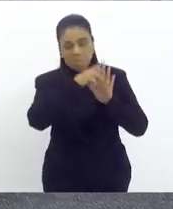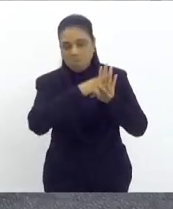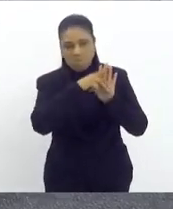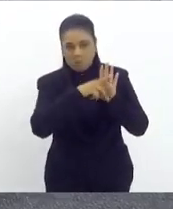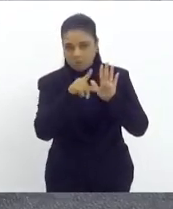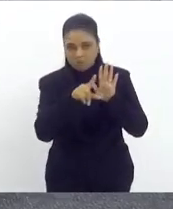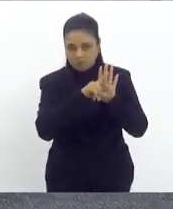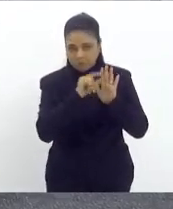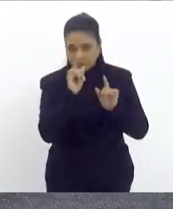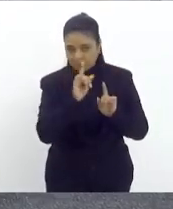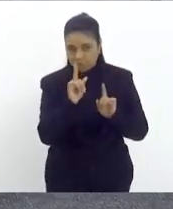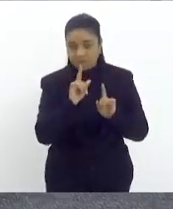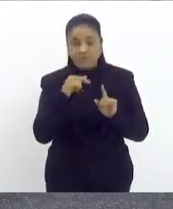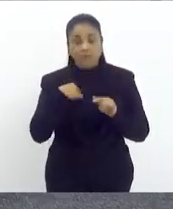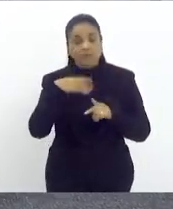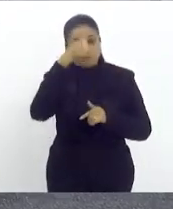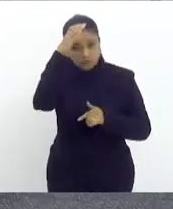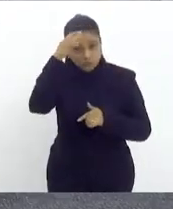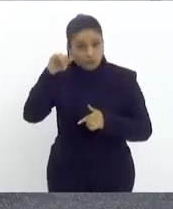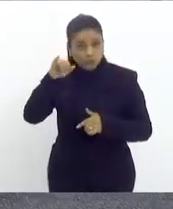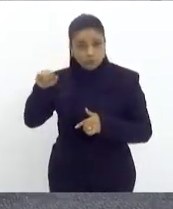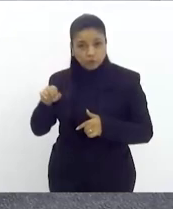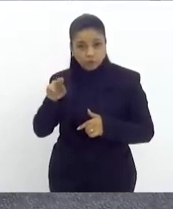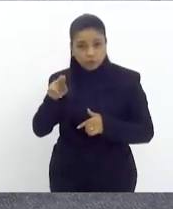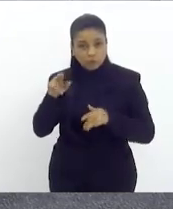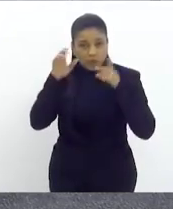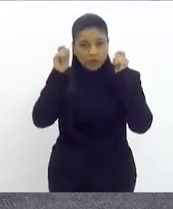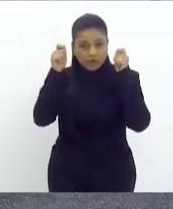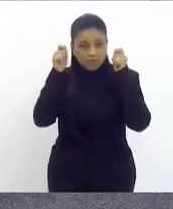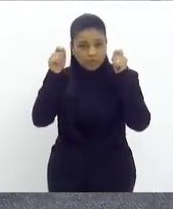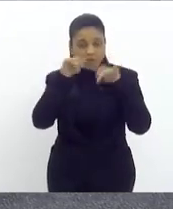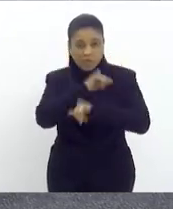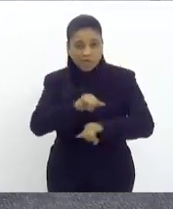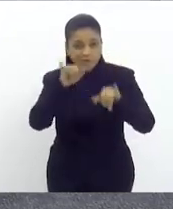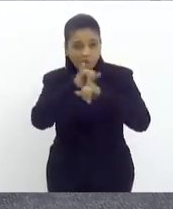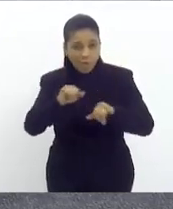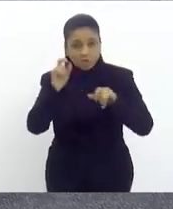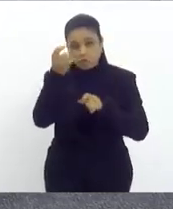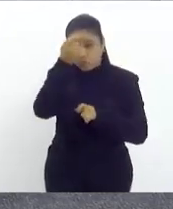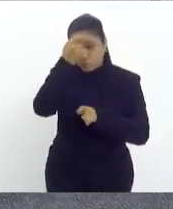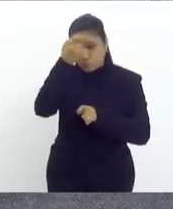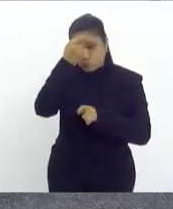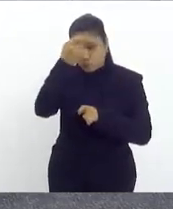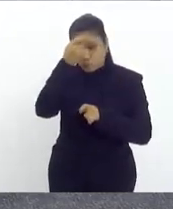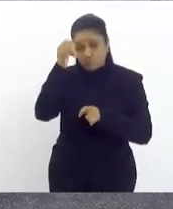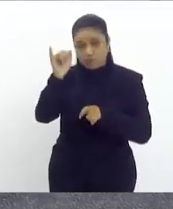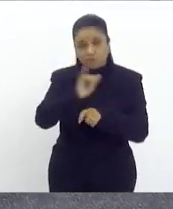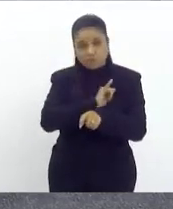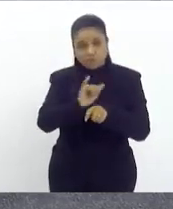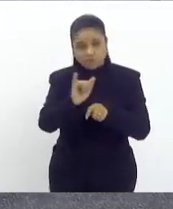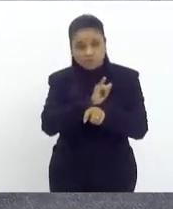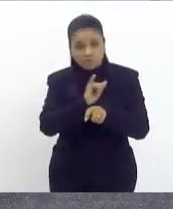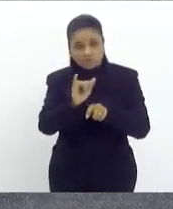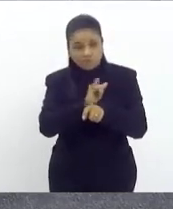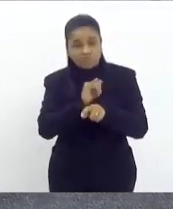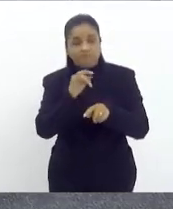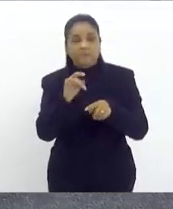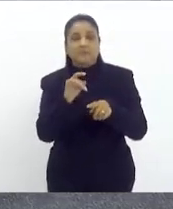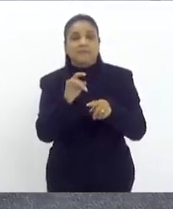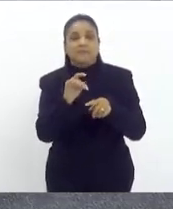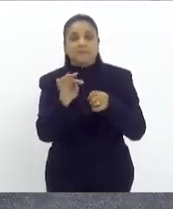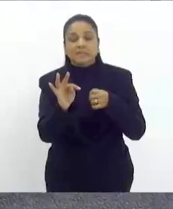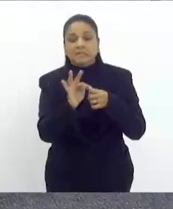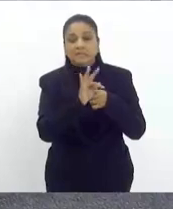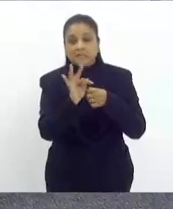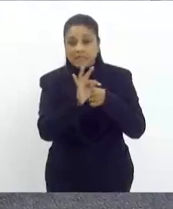deputada Tia Ju, campanha informativa e conscientização sobre métodos e técnicas de contracepção. E também